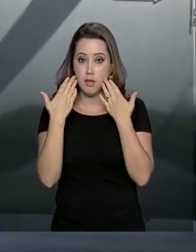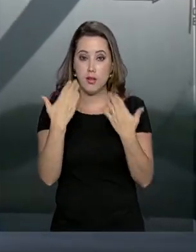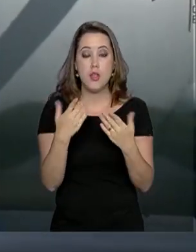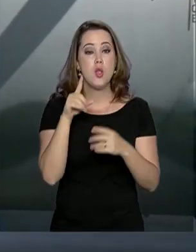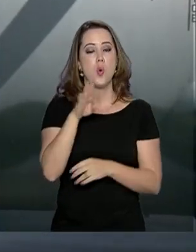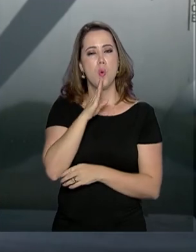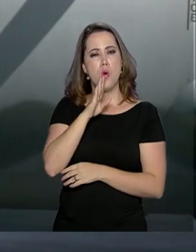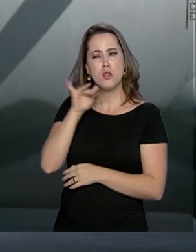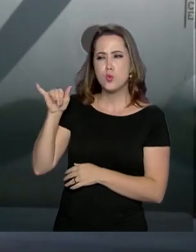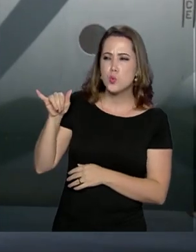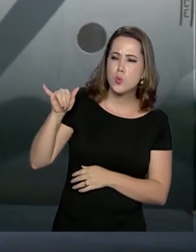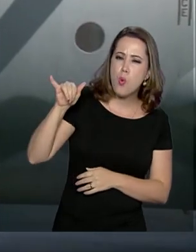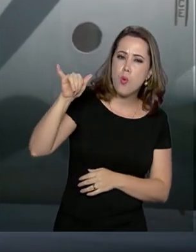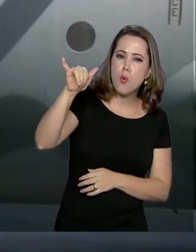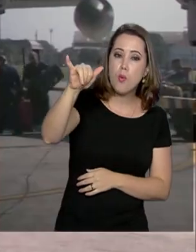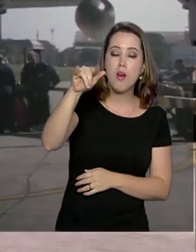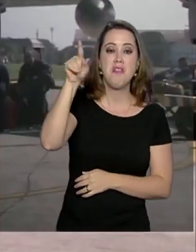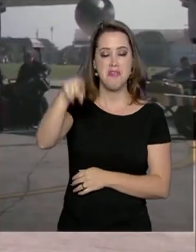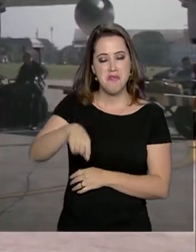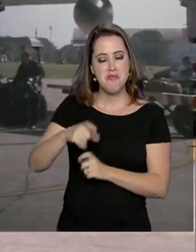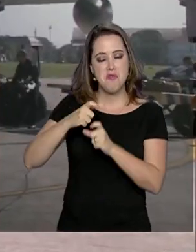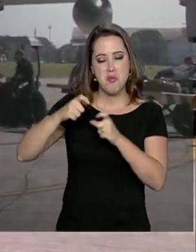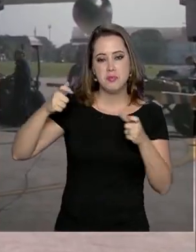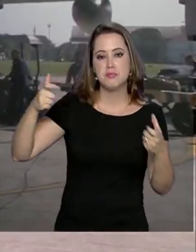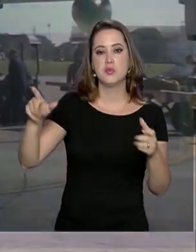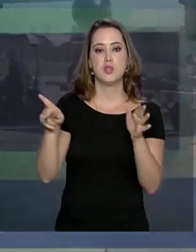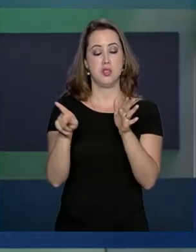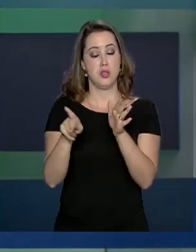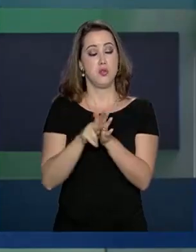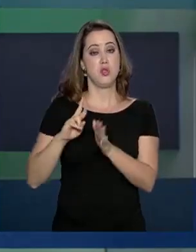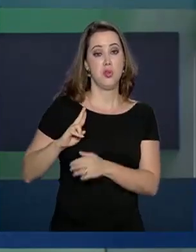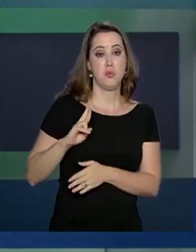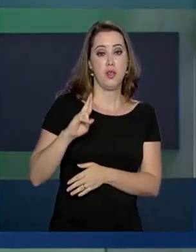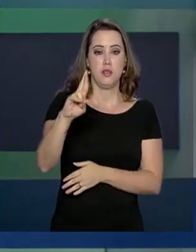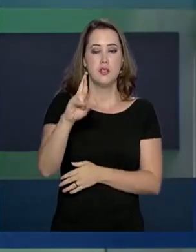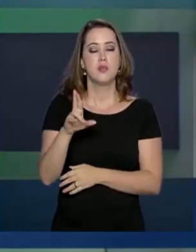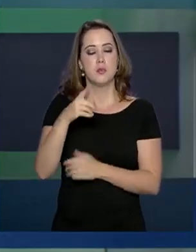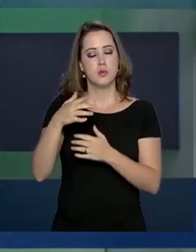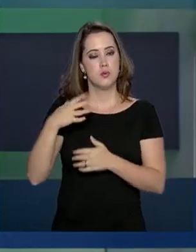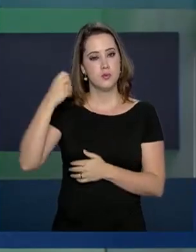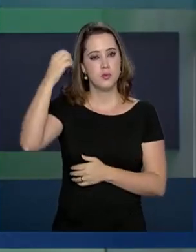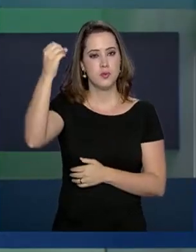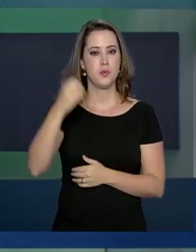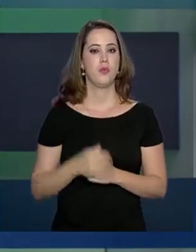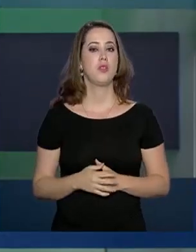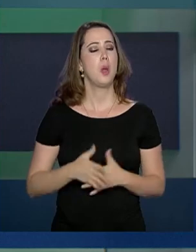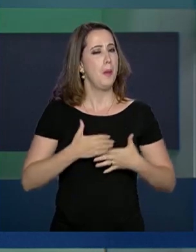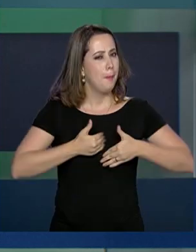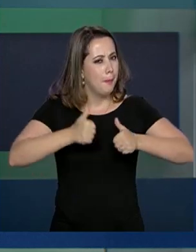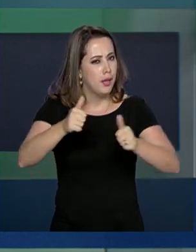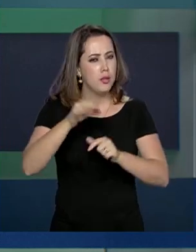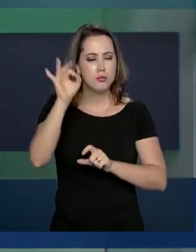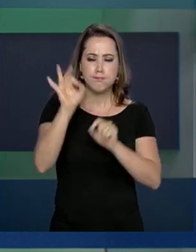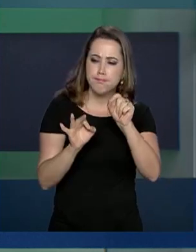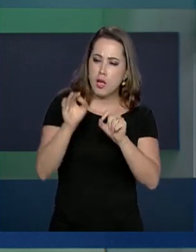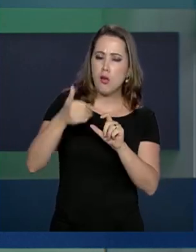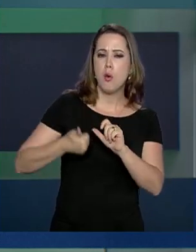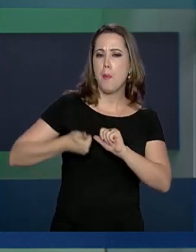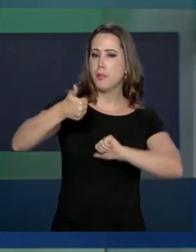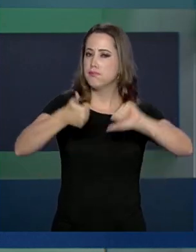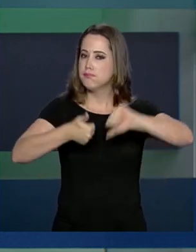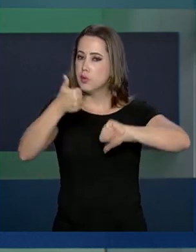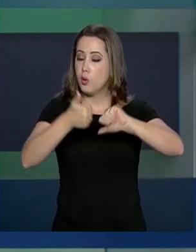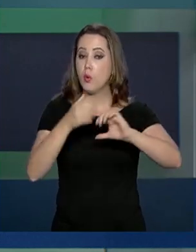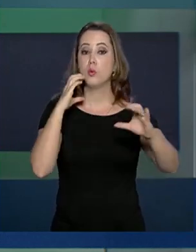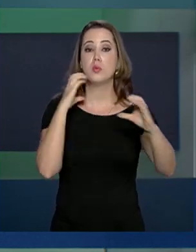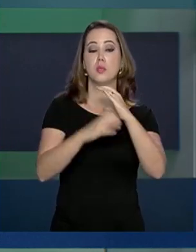gigante da aeronáutica responsável por essa viagem. E melhora o índice de satisfação dos brasileiros com serviços de